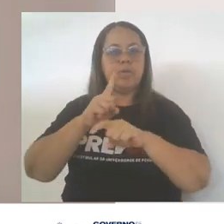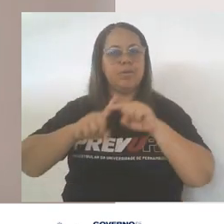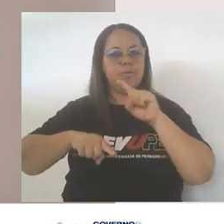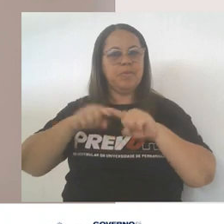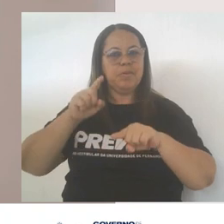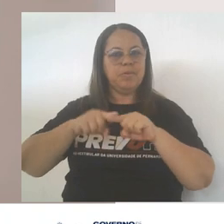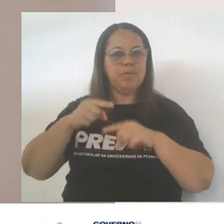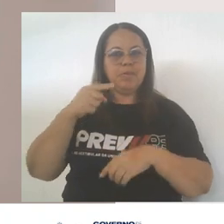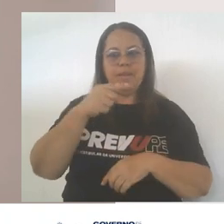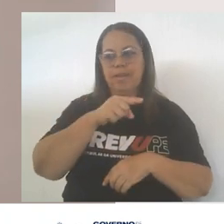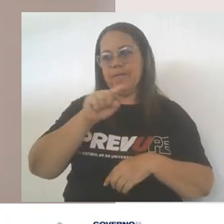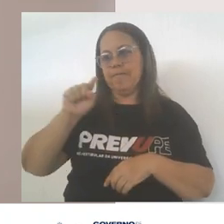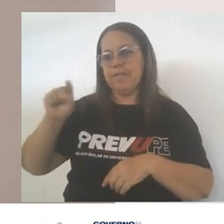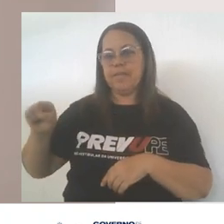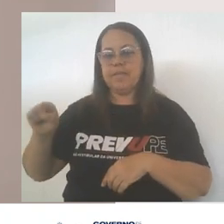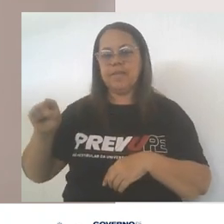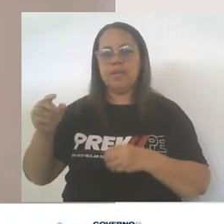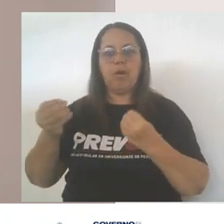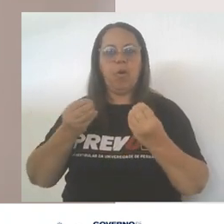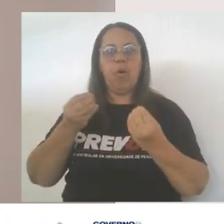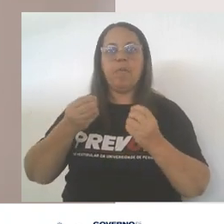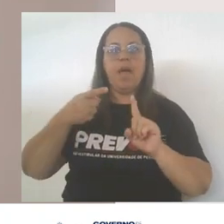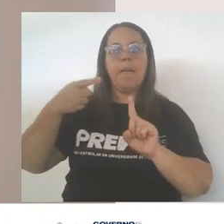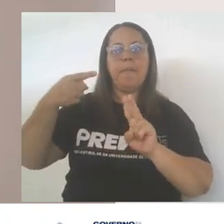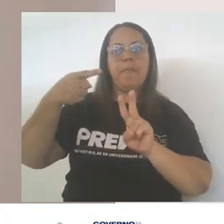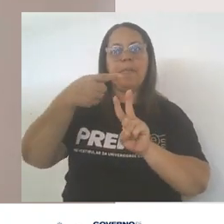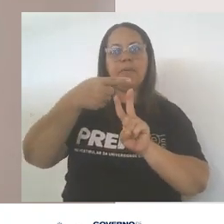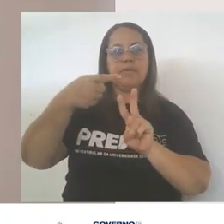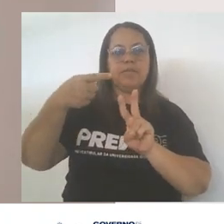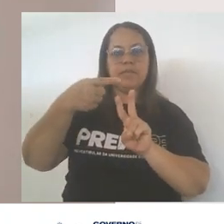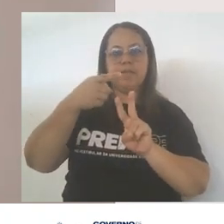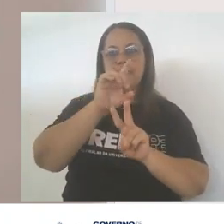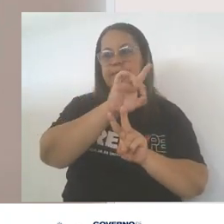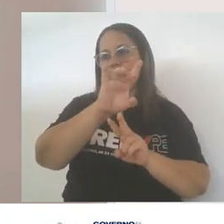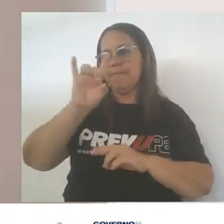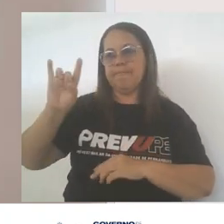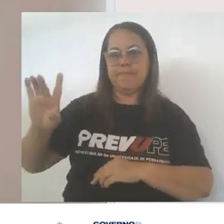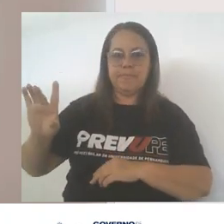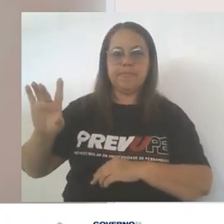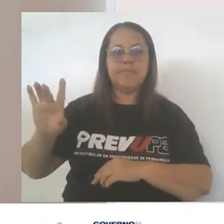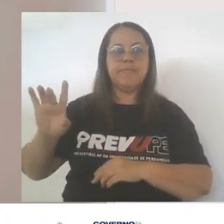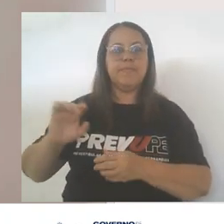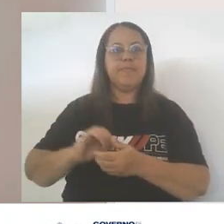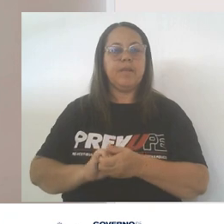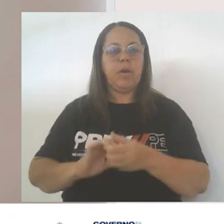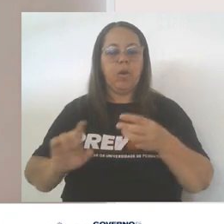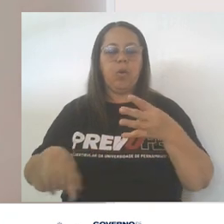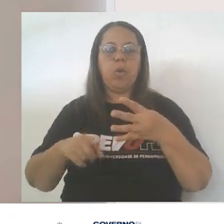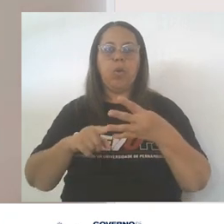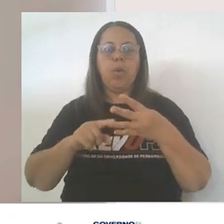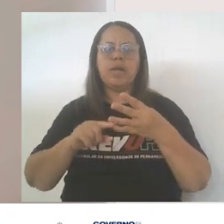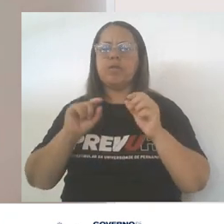carga pela posição vetorial de cada carga. O quarto é sobre o que é uma molécula polar.